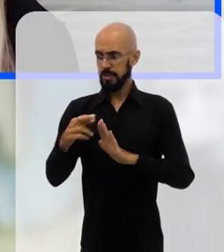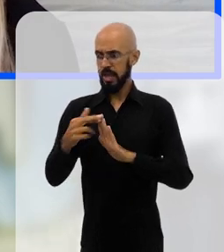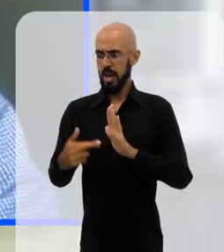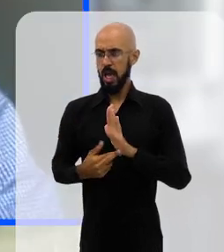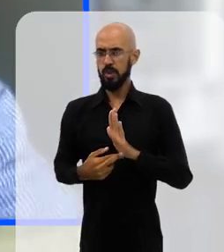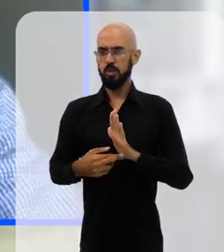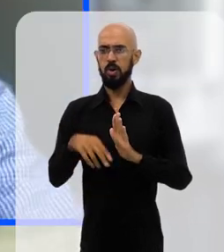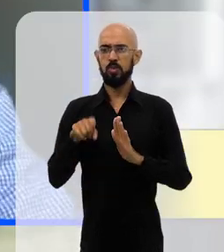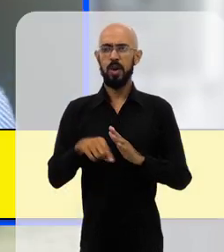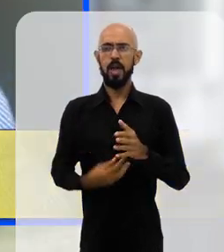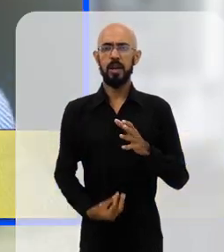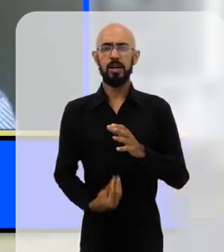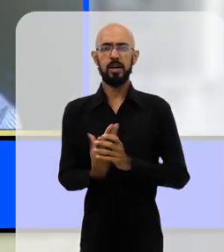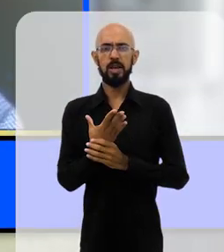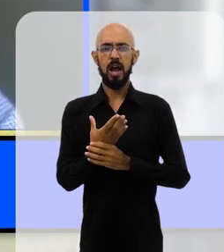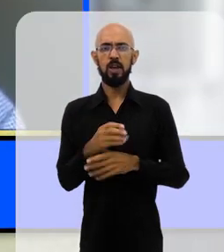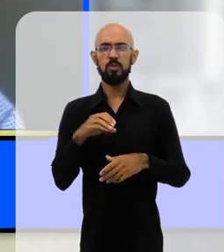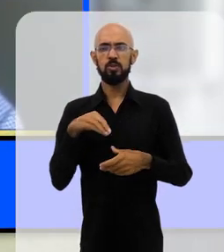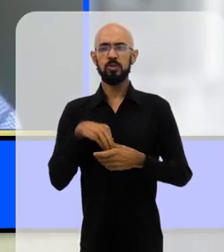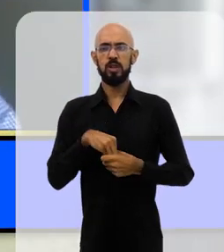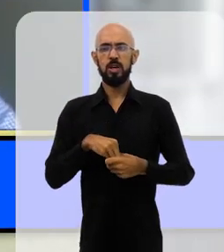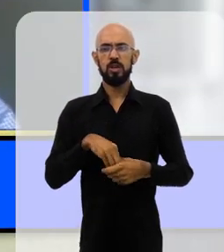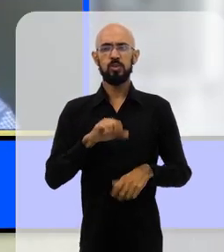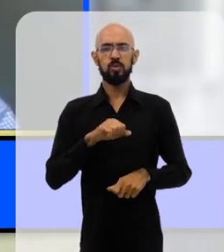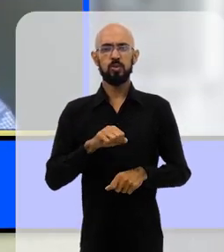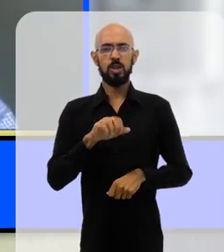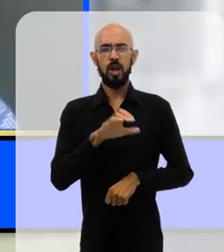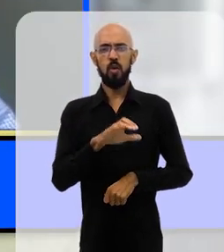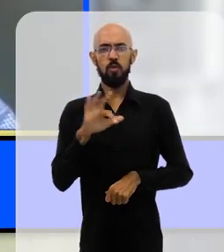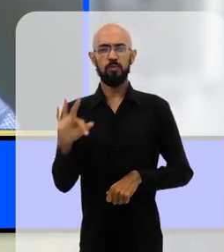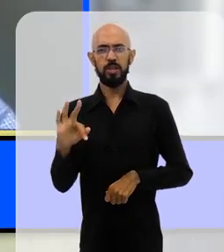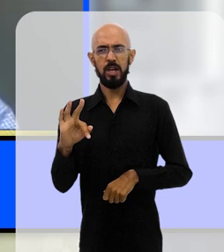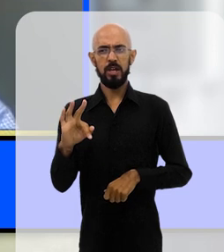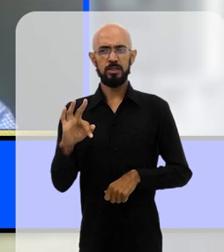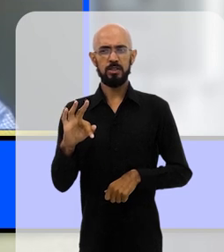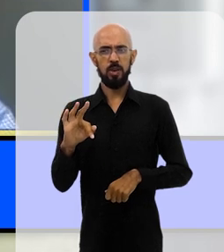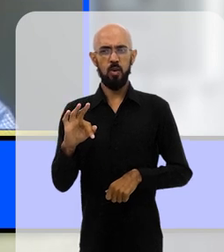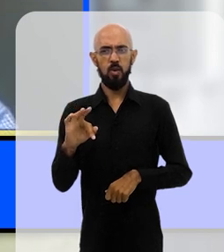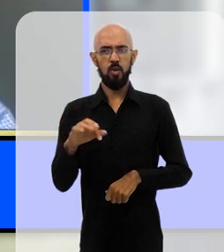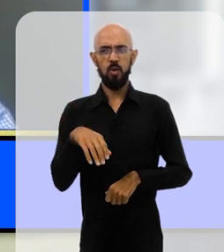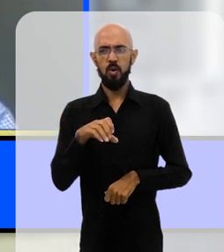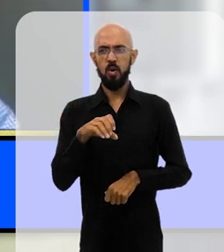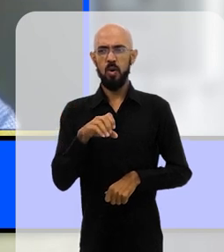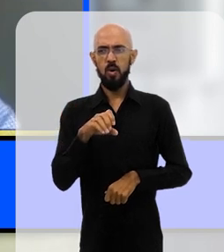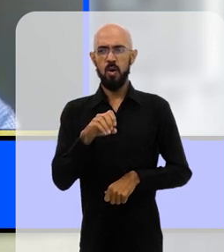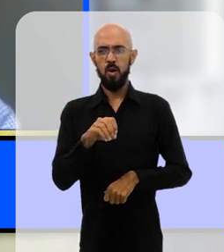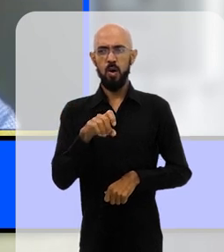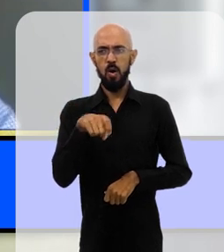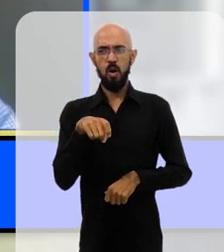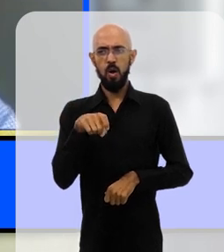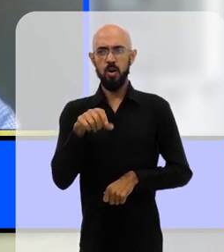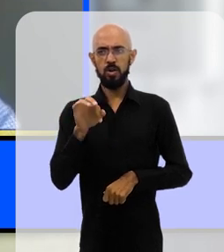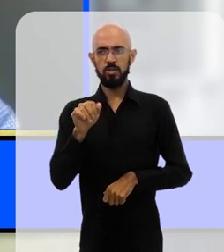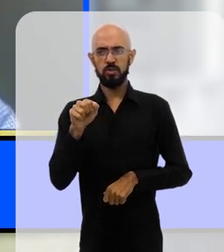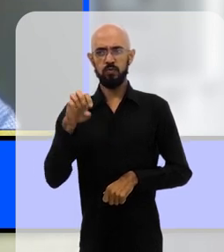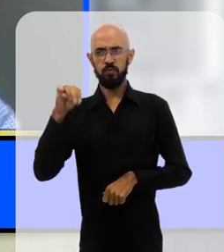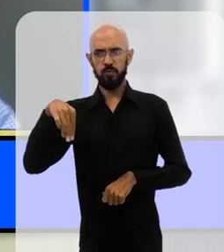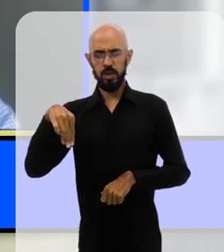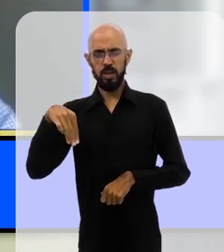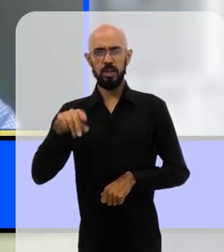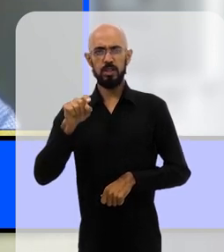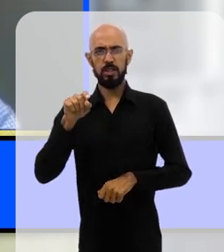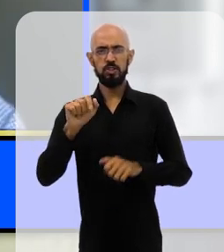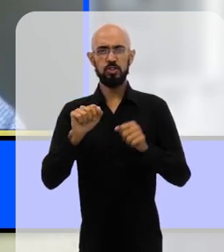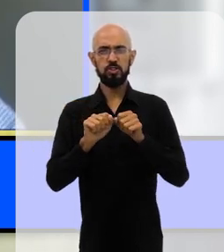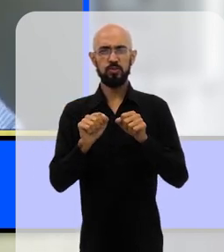Esse relatório é produzido no âmbito da Confederação Oxfam, na qual a Oxfam Brasil faz parte, que reúne informações de todas essas